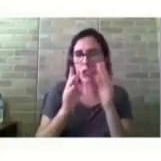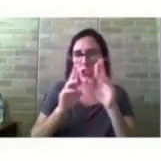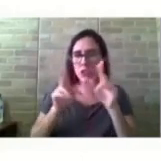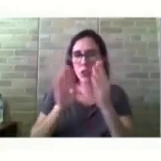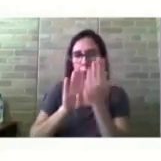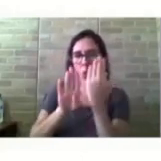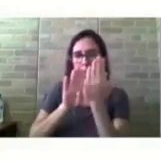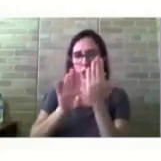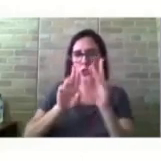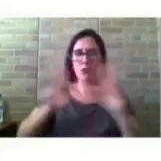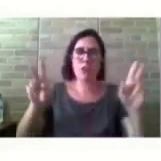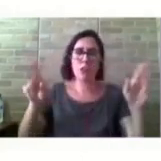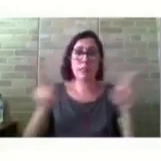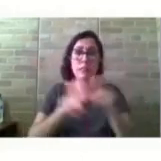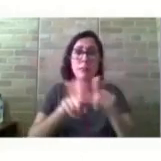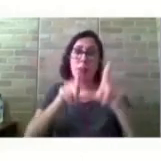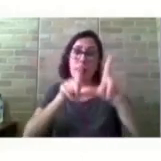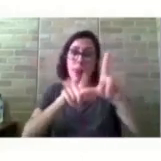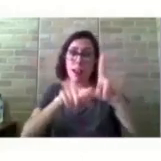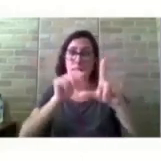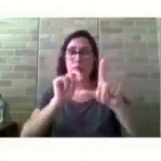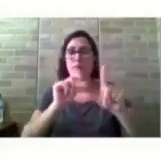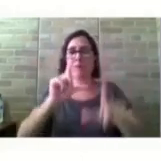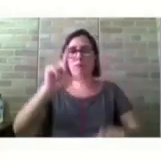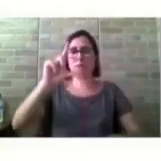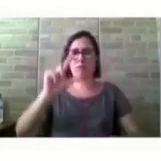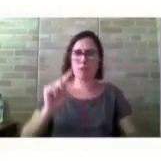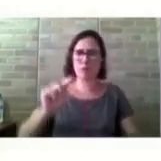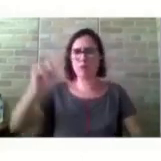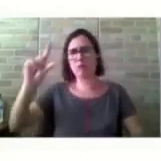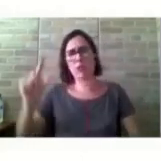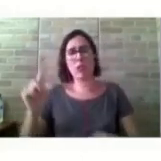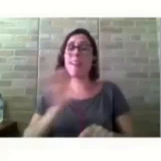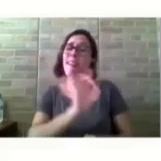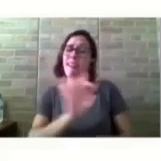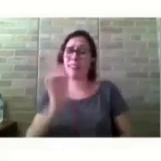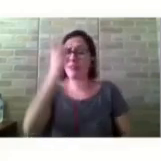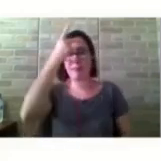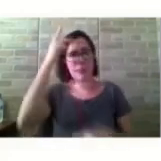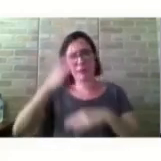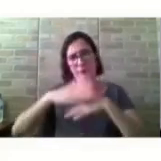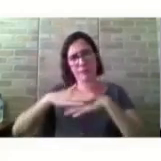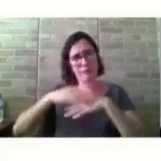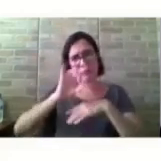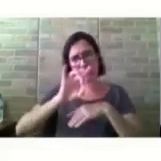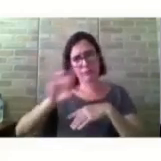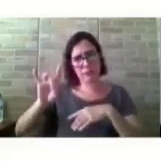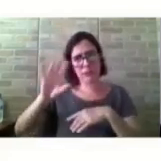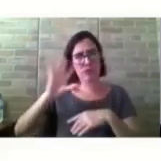ser analisado caso a caso e promovida essa acessibilidade para a pessoa.